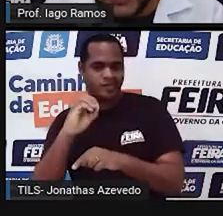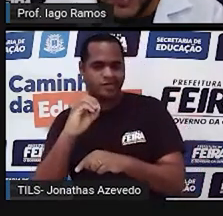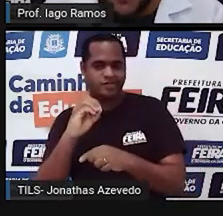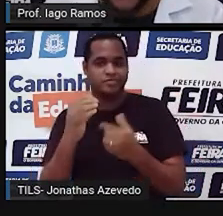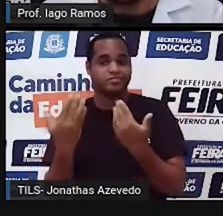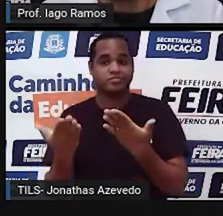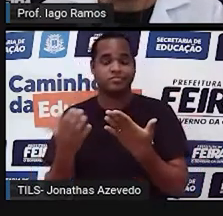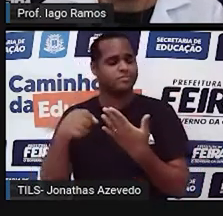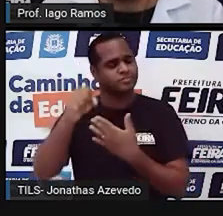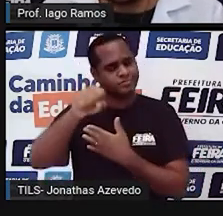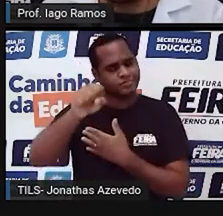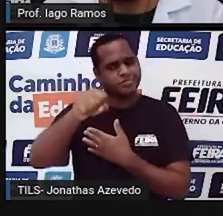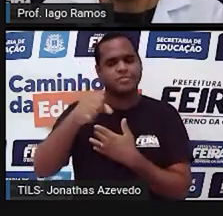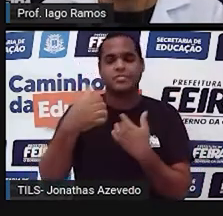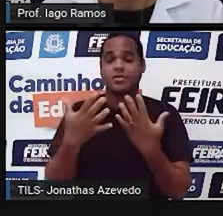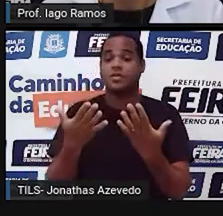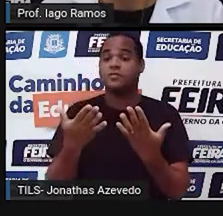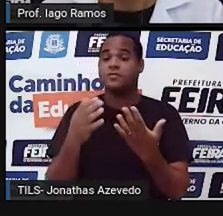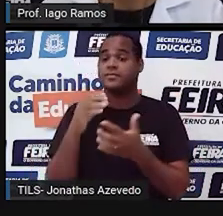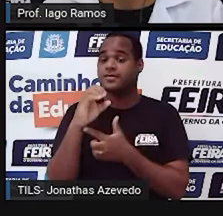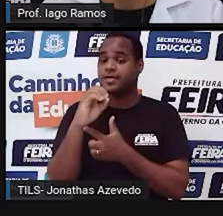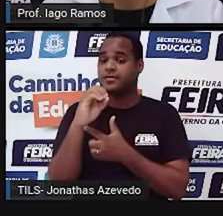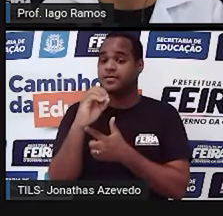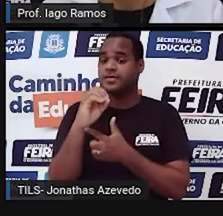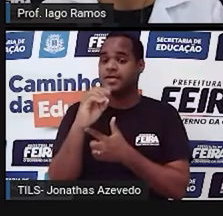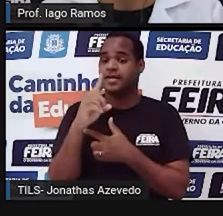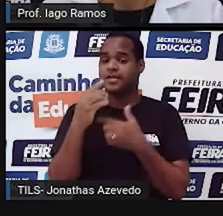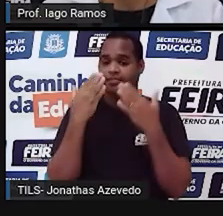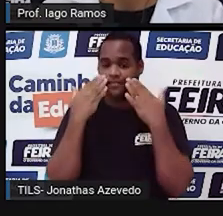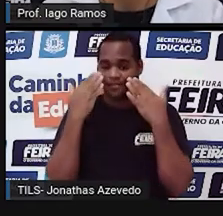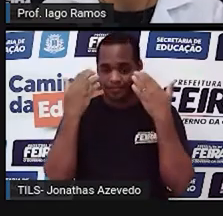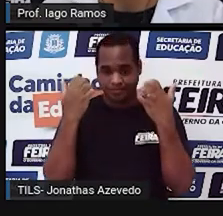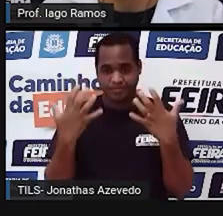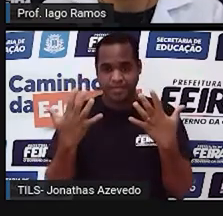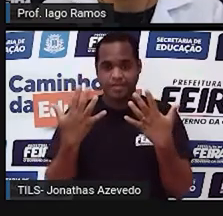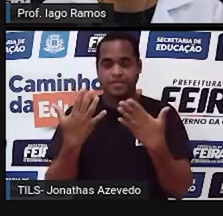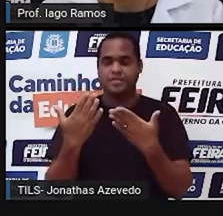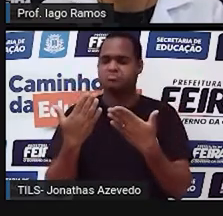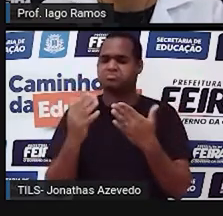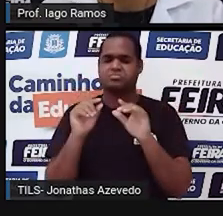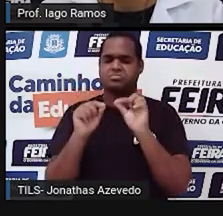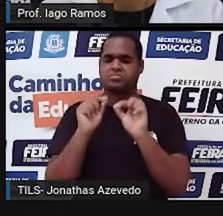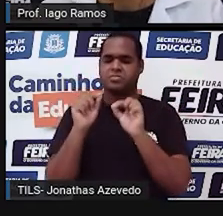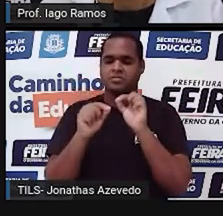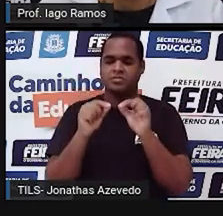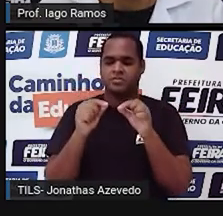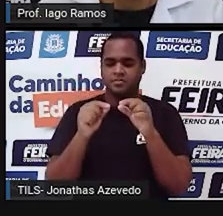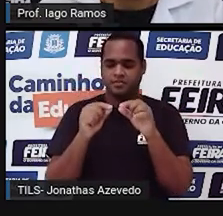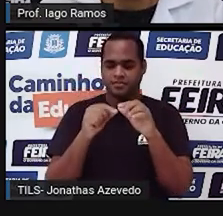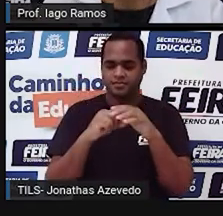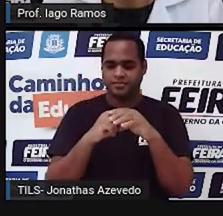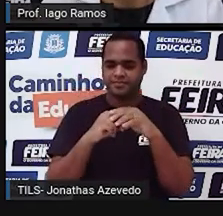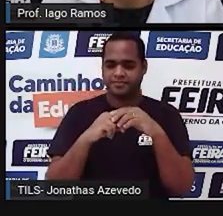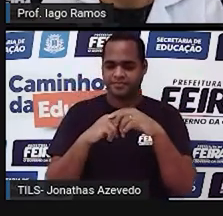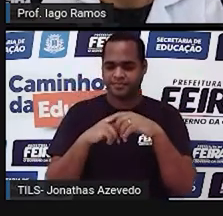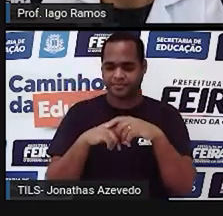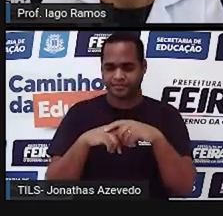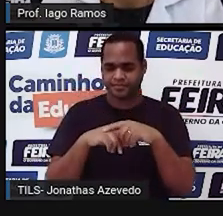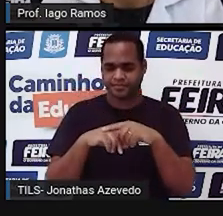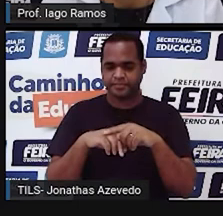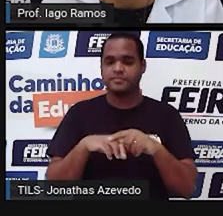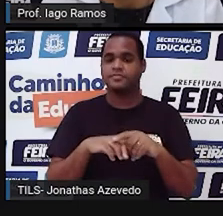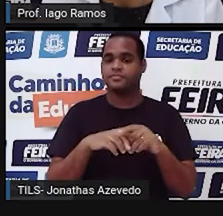Pois é, o 0 para representar uma quantidade